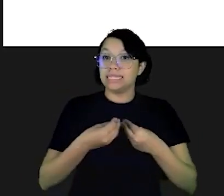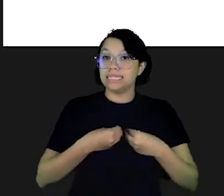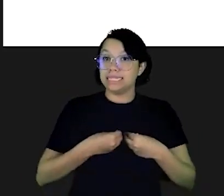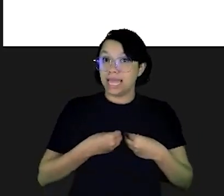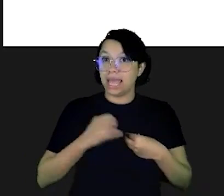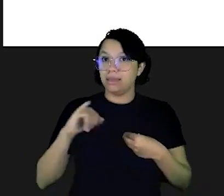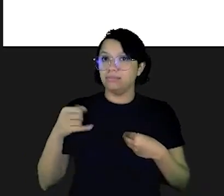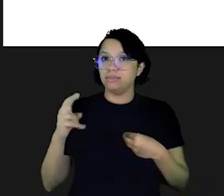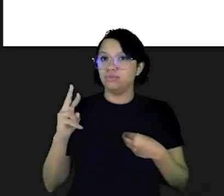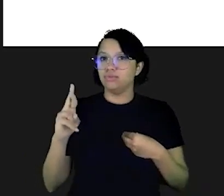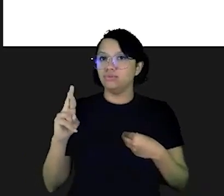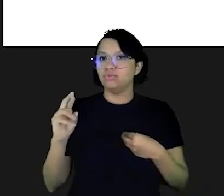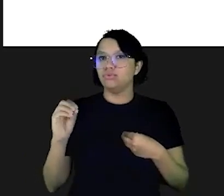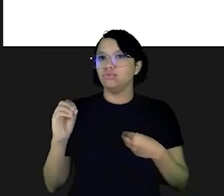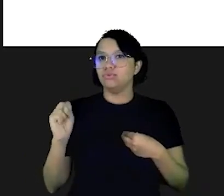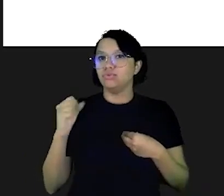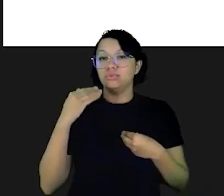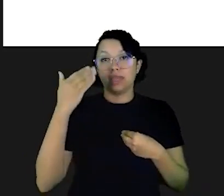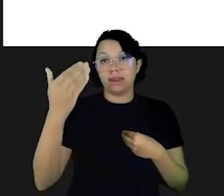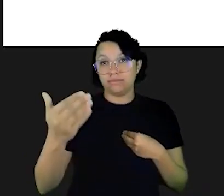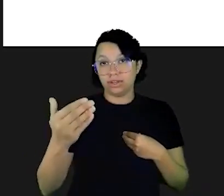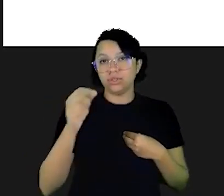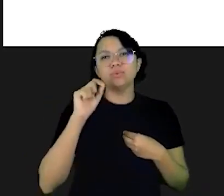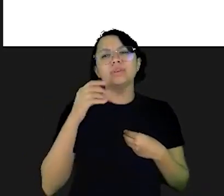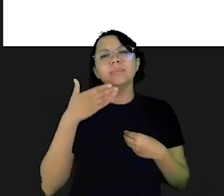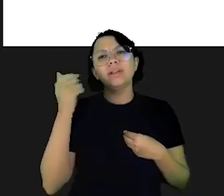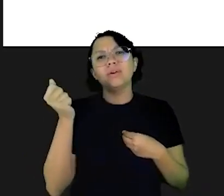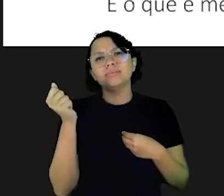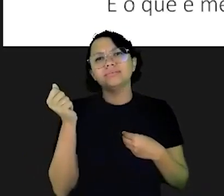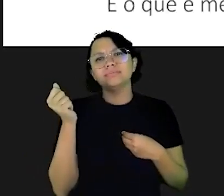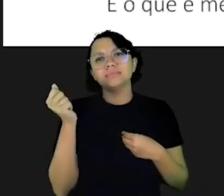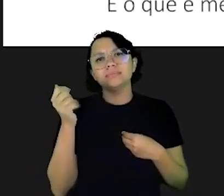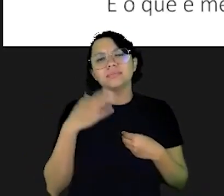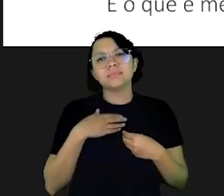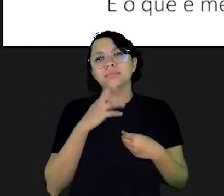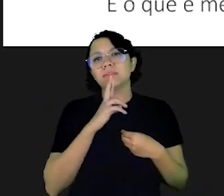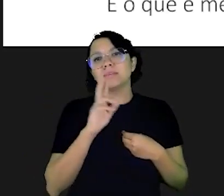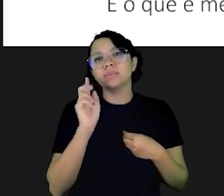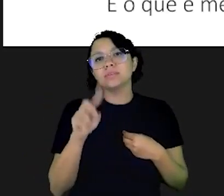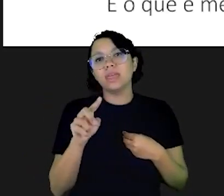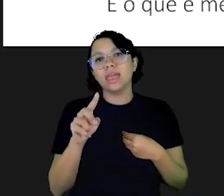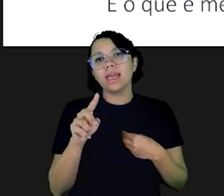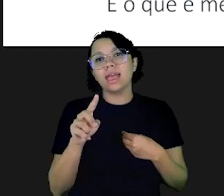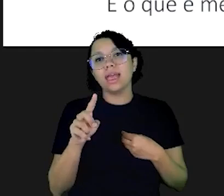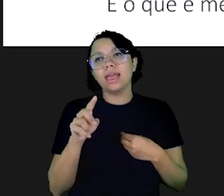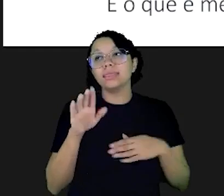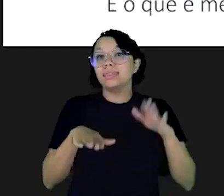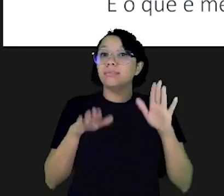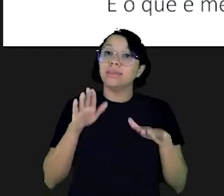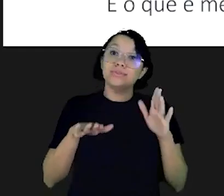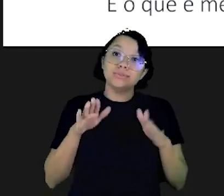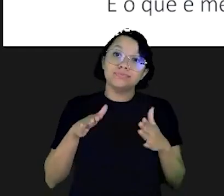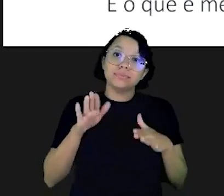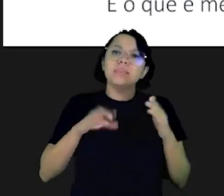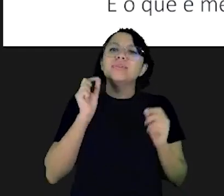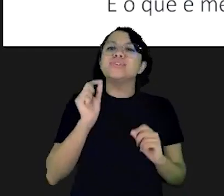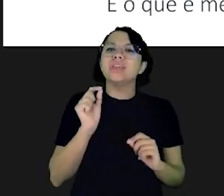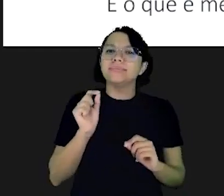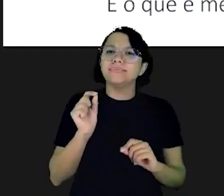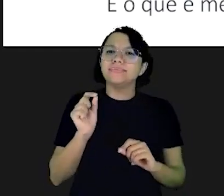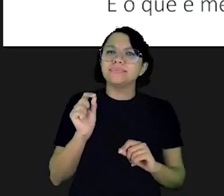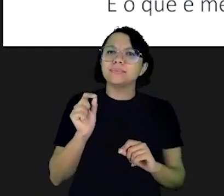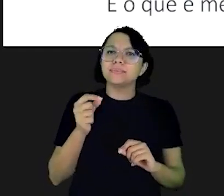espera para comprar você recebe juros lá na frente e o que é melhor e a resposta é